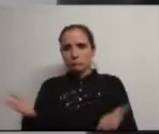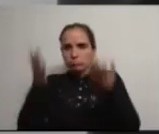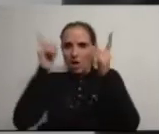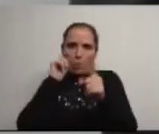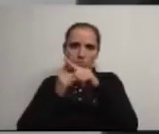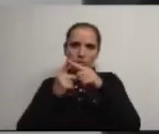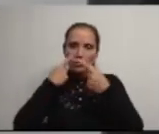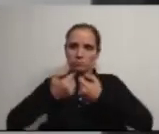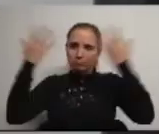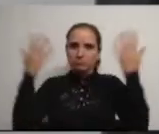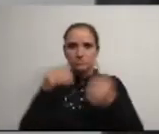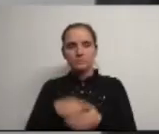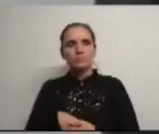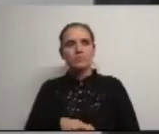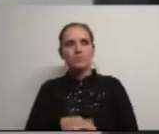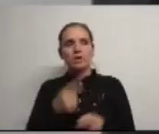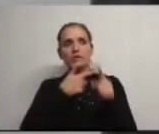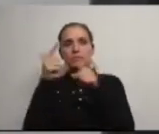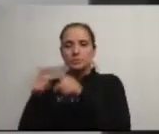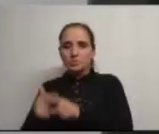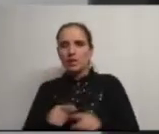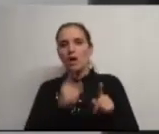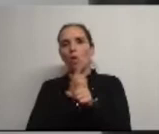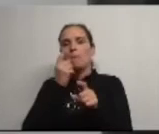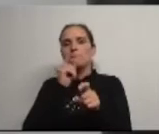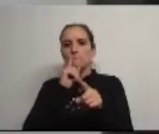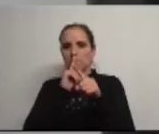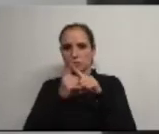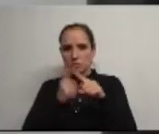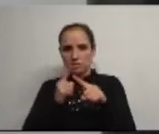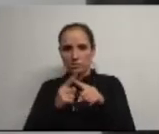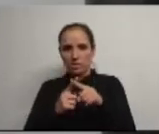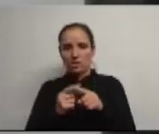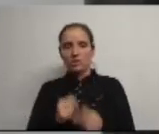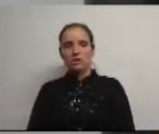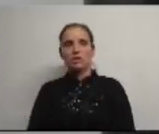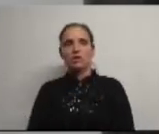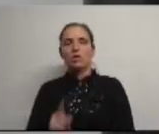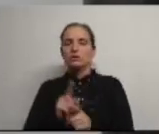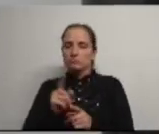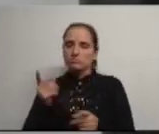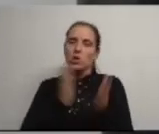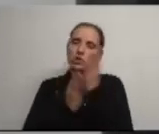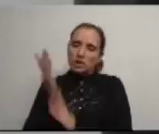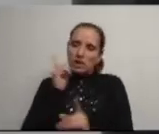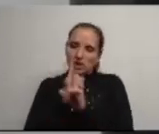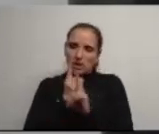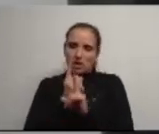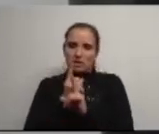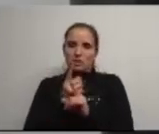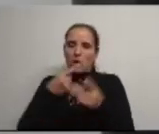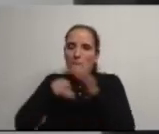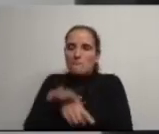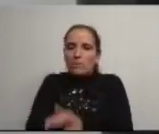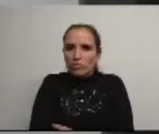A ação de Executivo, nas suas múltiplas tarefas, é muito positiva, devendo tentar apostar em ações que aprofundem a